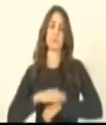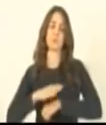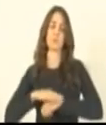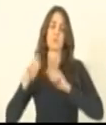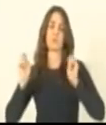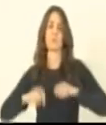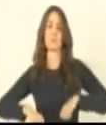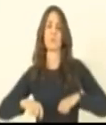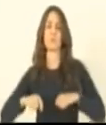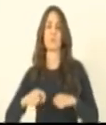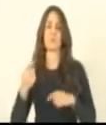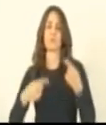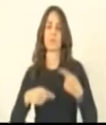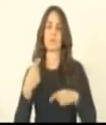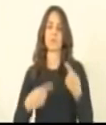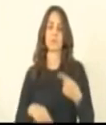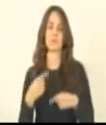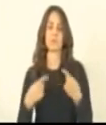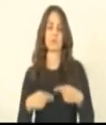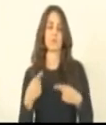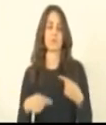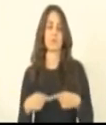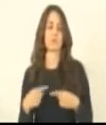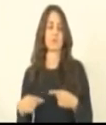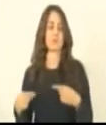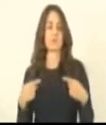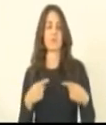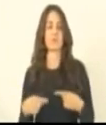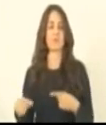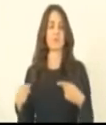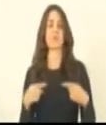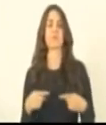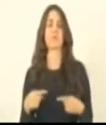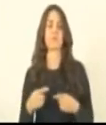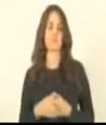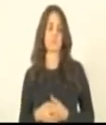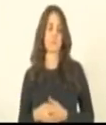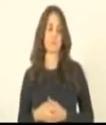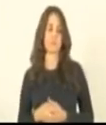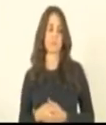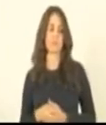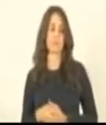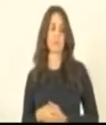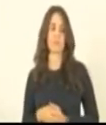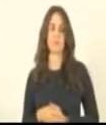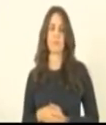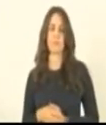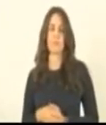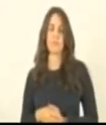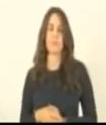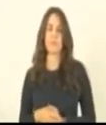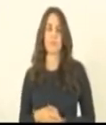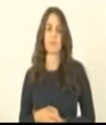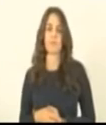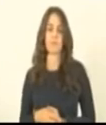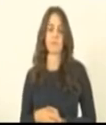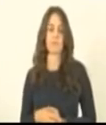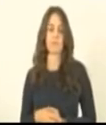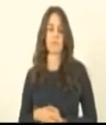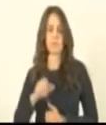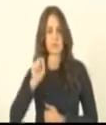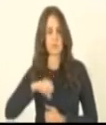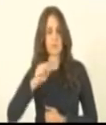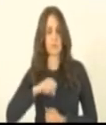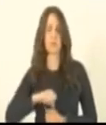para poder discutir a questão que tanto incomoda. Obviamente que isso pode ser,